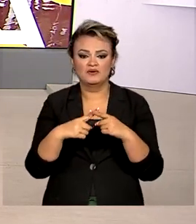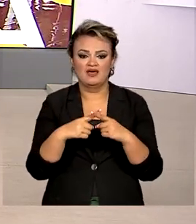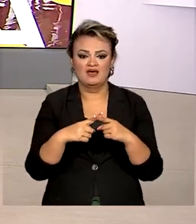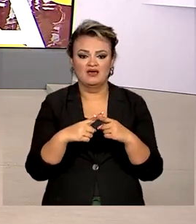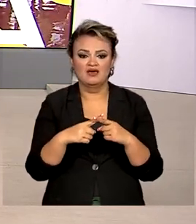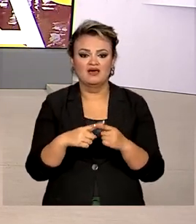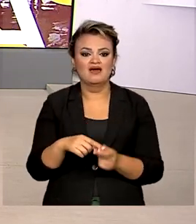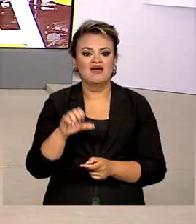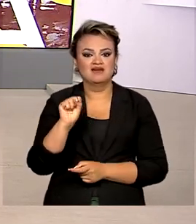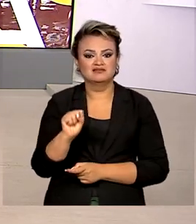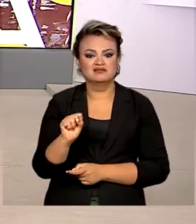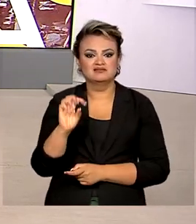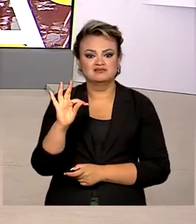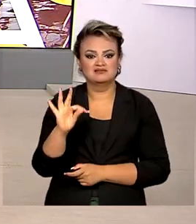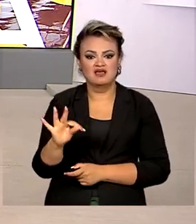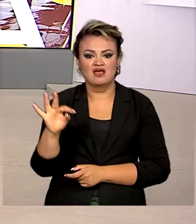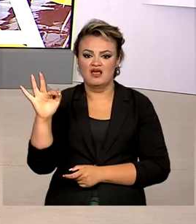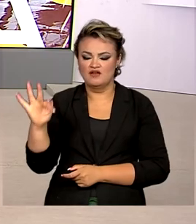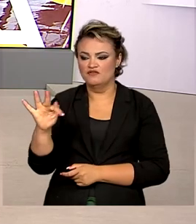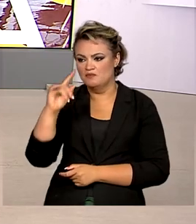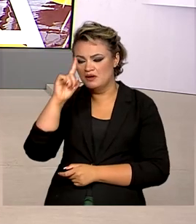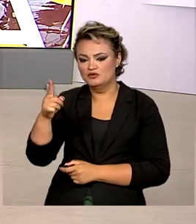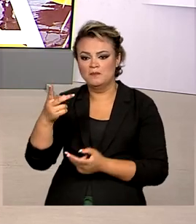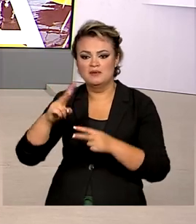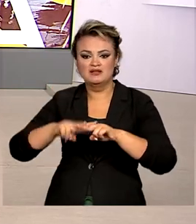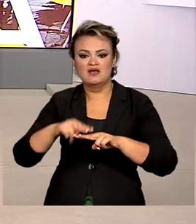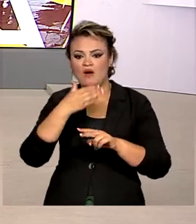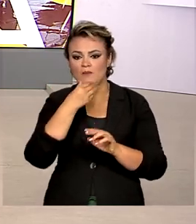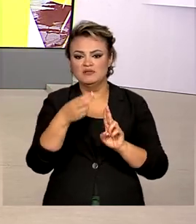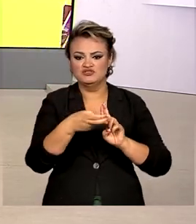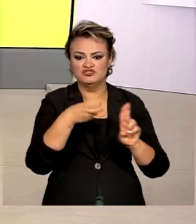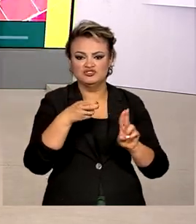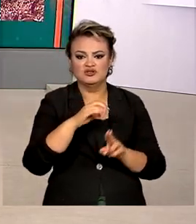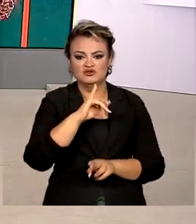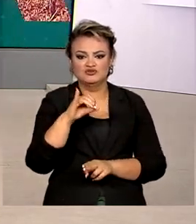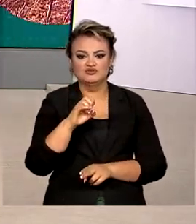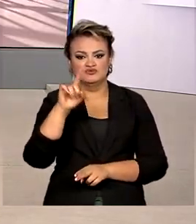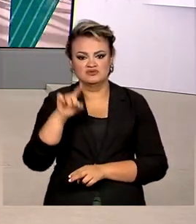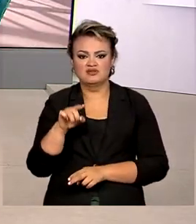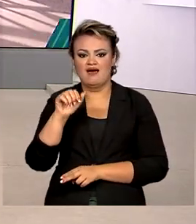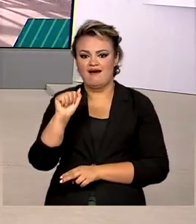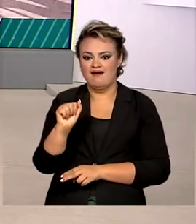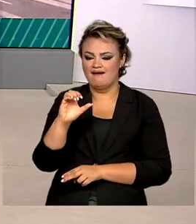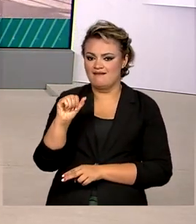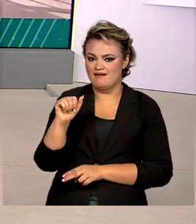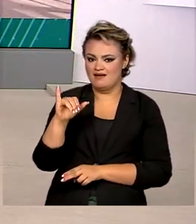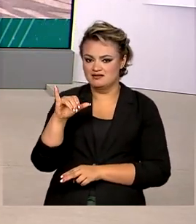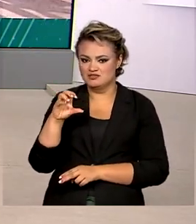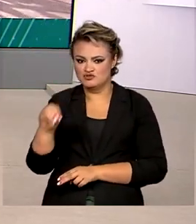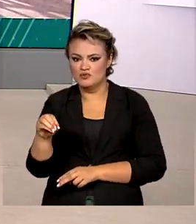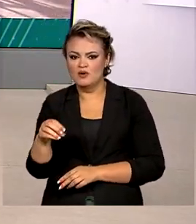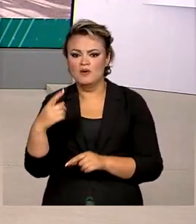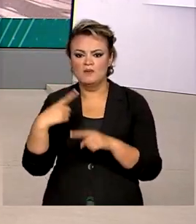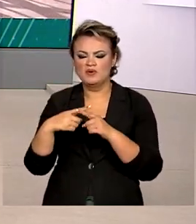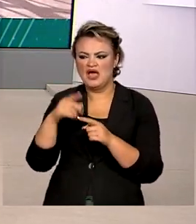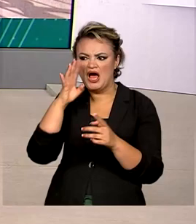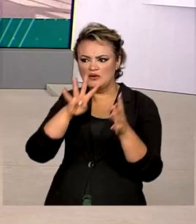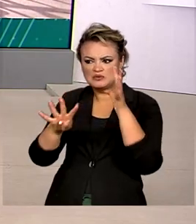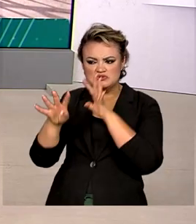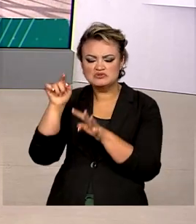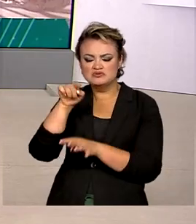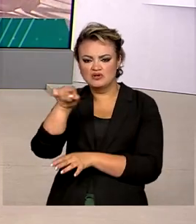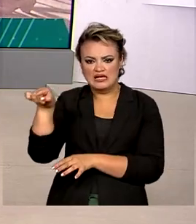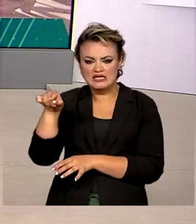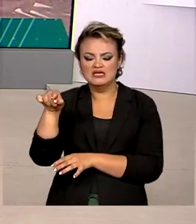Tribunal Federal determinar a prisão temporária do indígena José Acácio Sereri Chavante por práticas consideradas